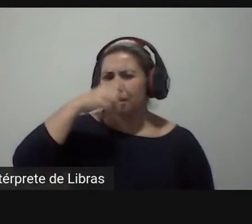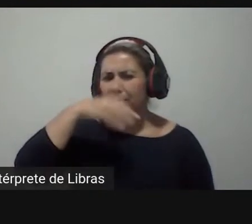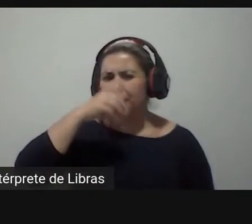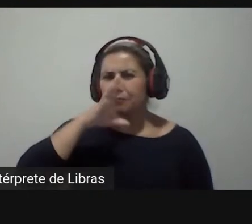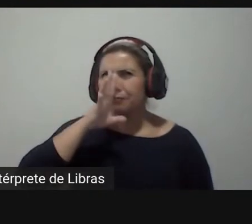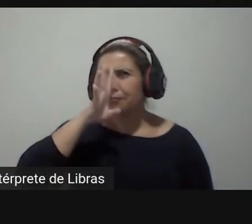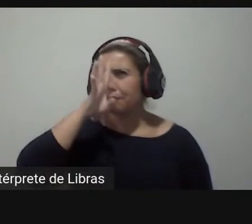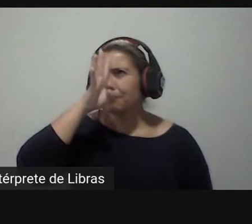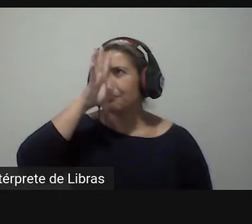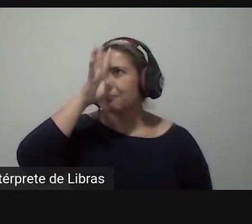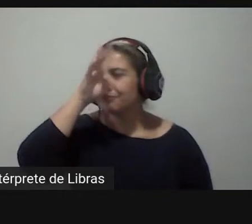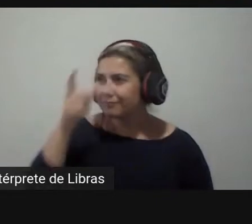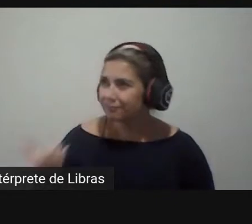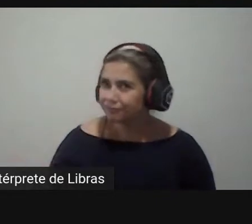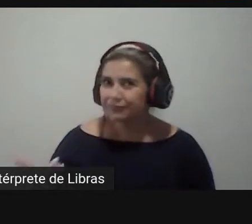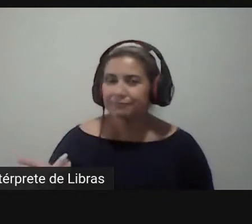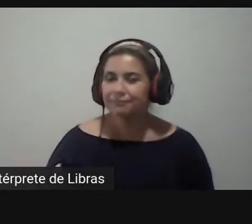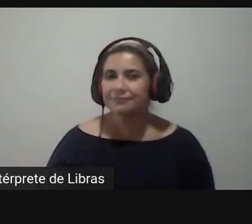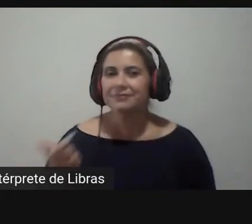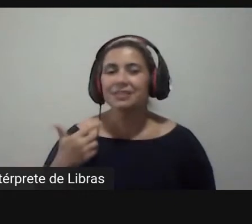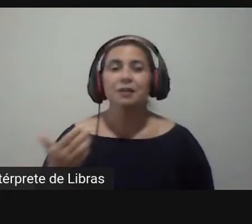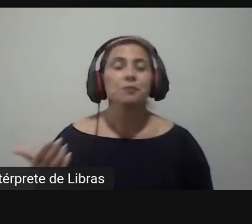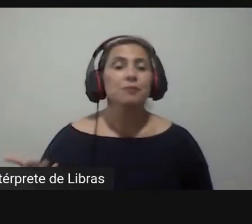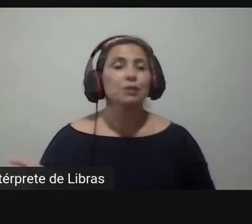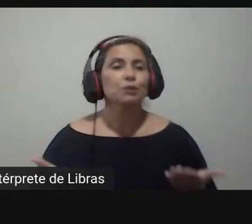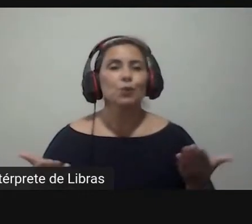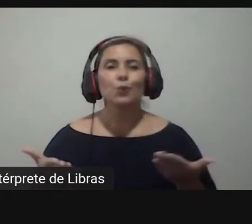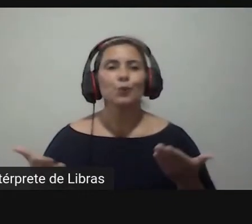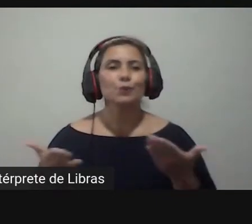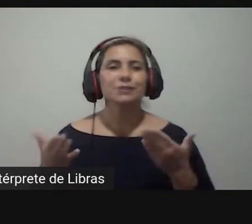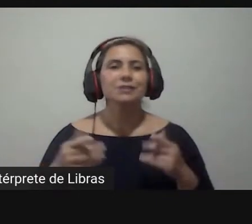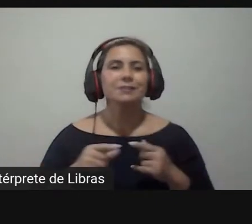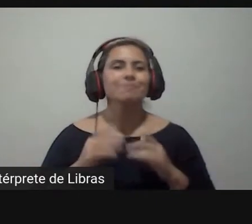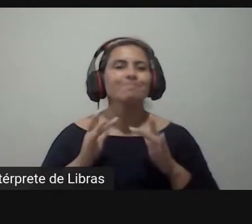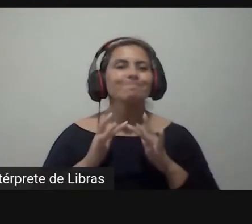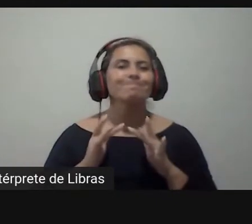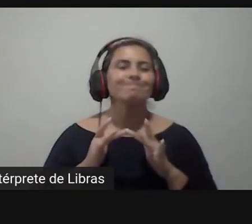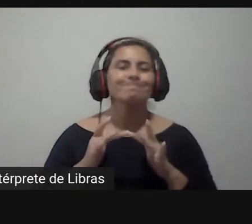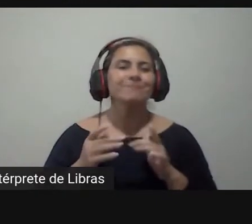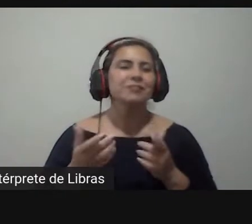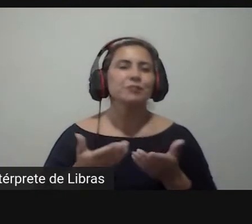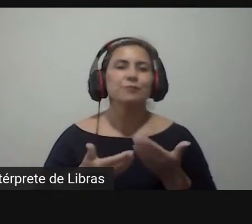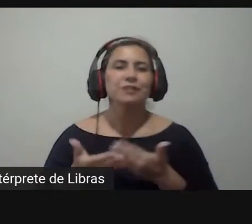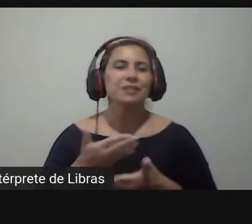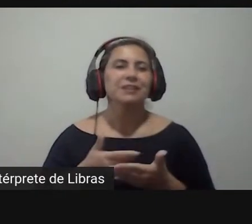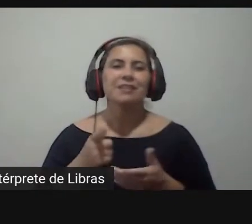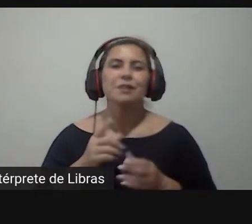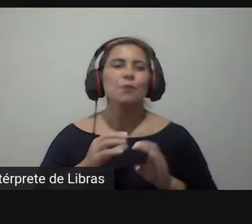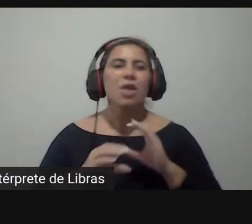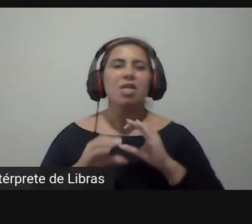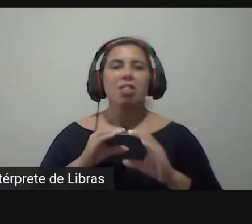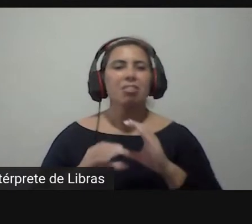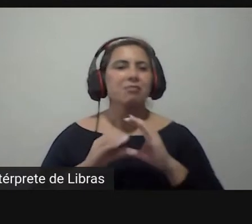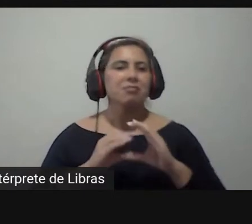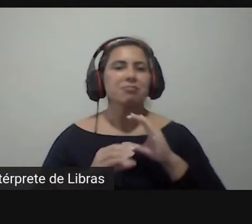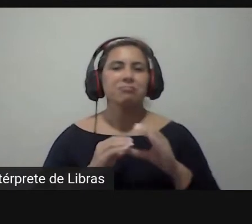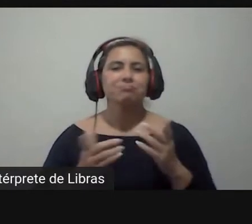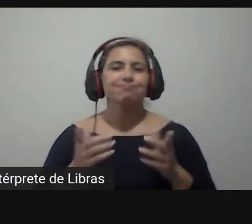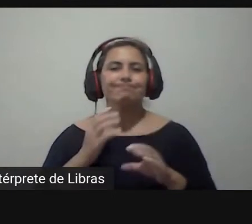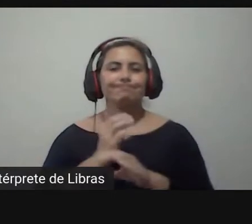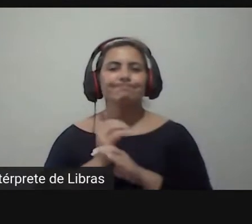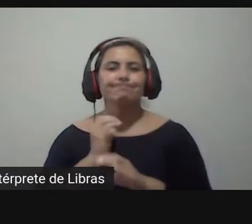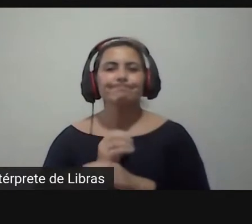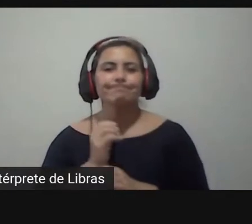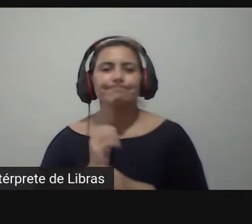fato é que hoje a ferramenta do jeito que ela está construída ela não é comunicacional ela na